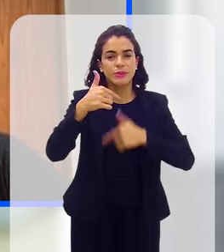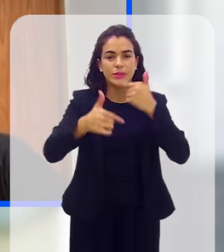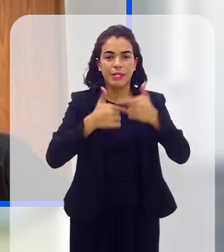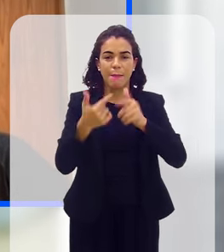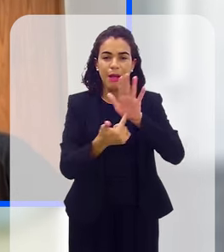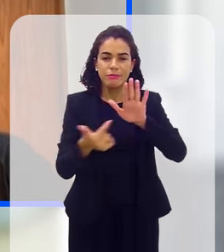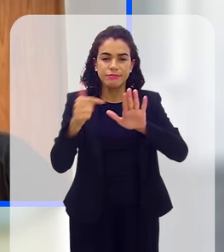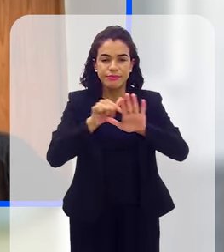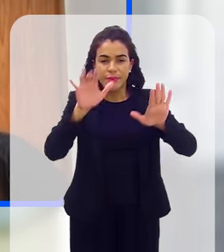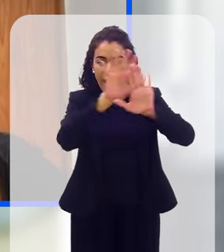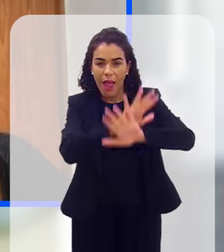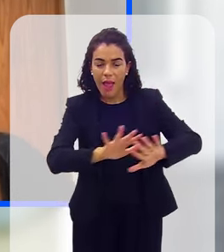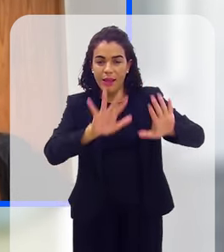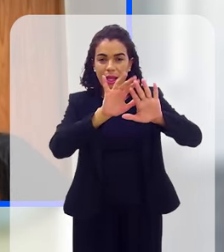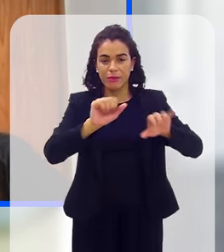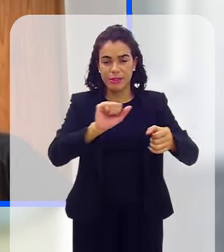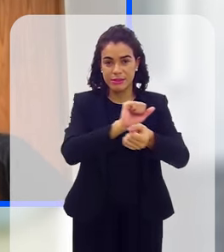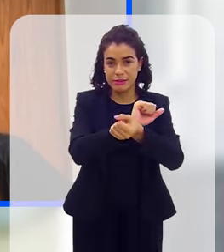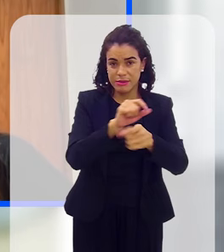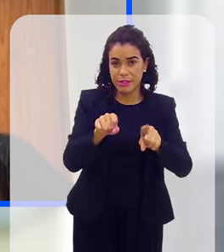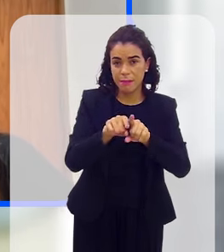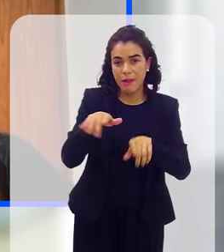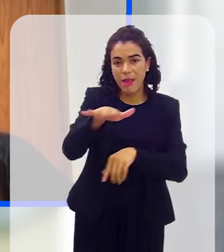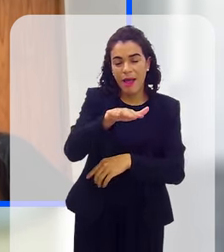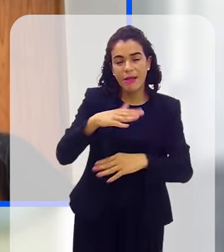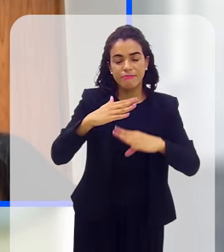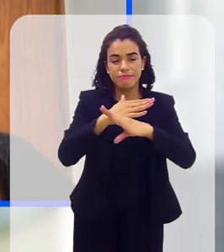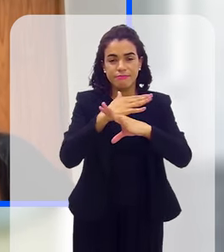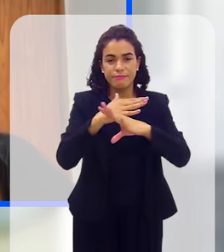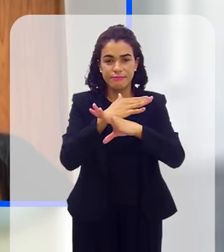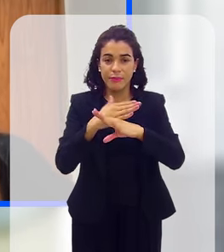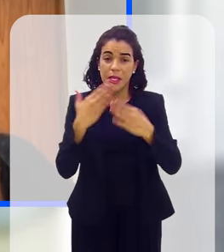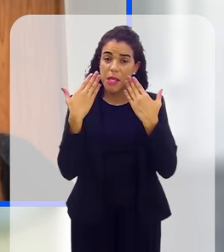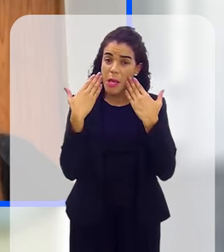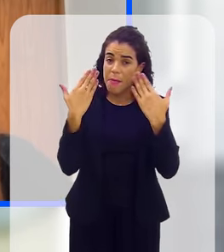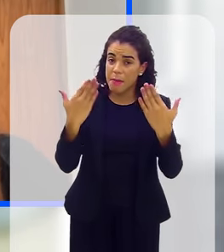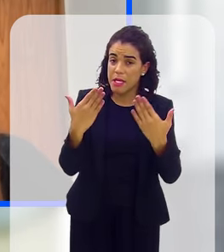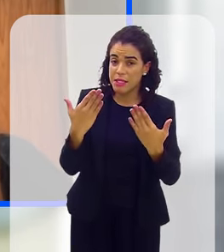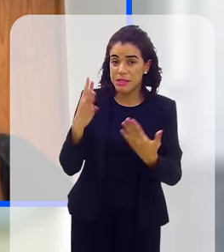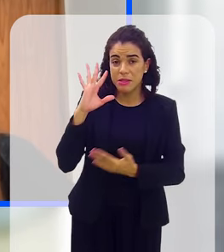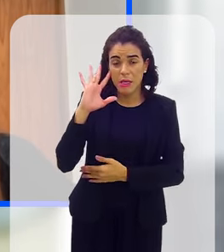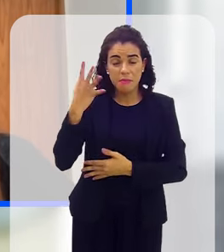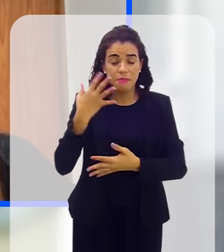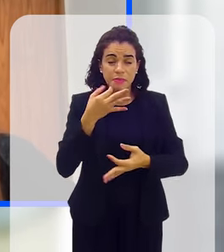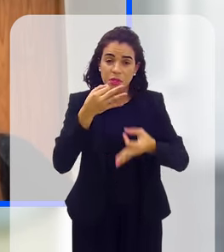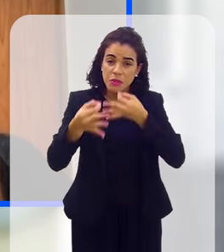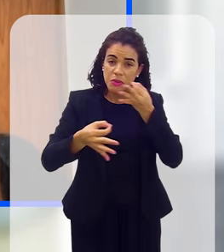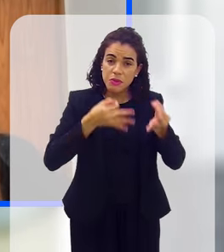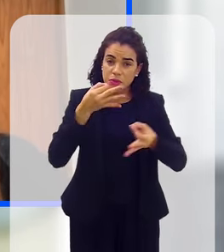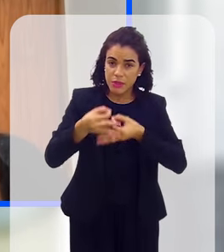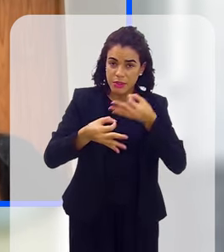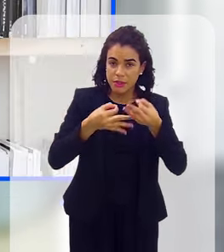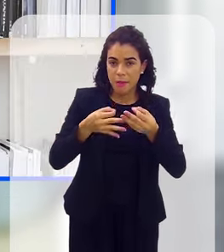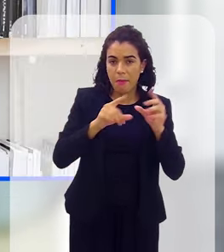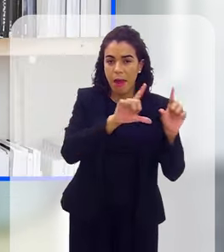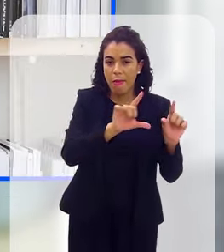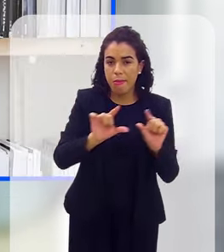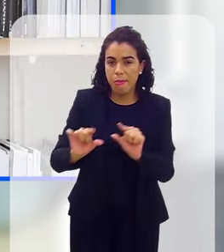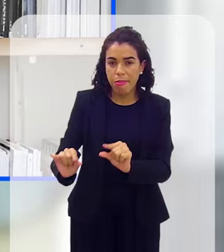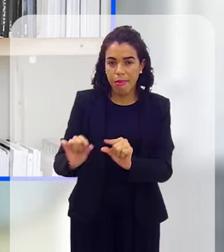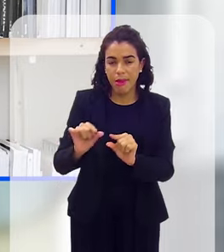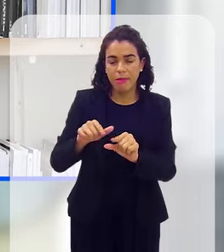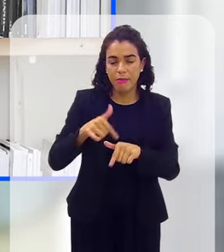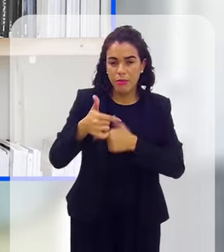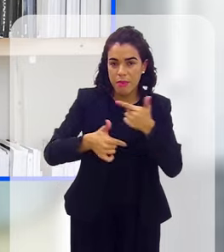escravidão também no meio urbano e tentar apresentar alguma sugestão para diminuir essa prática. Eu